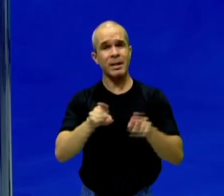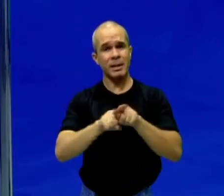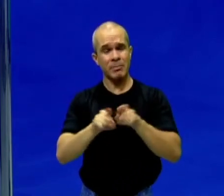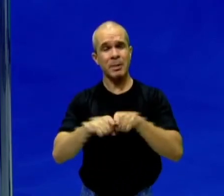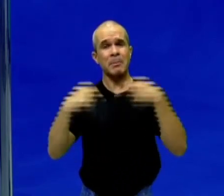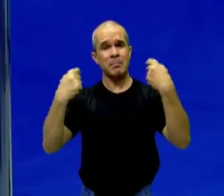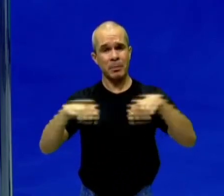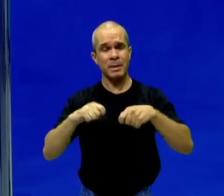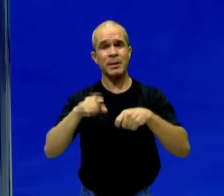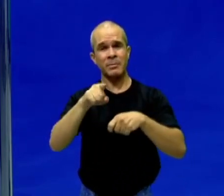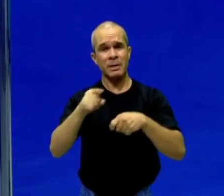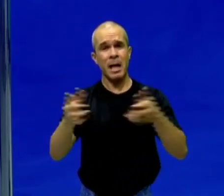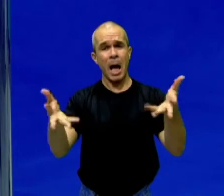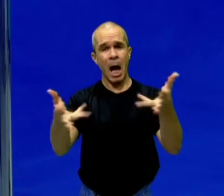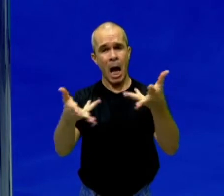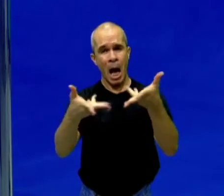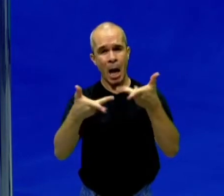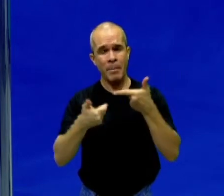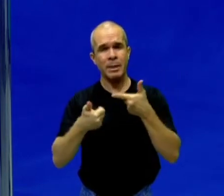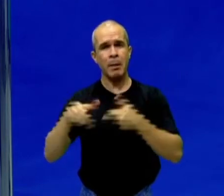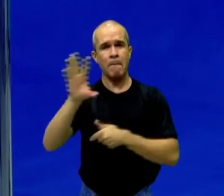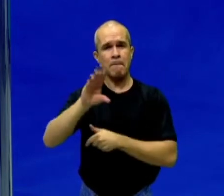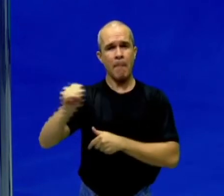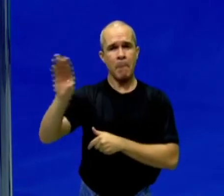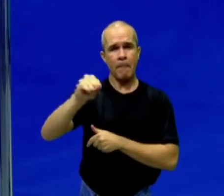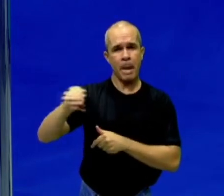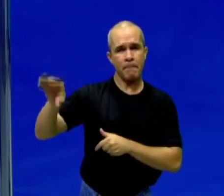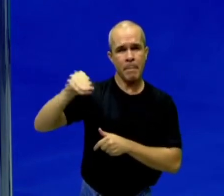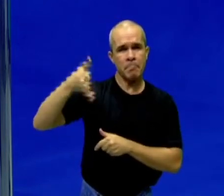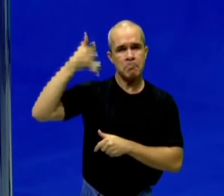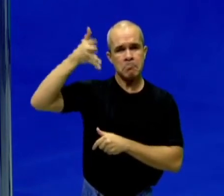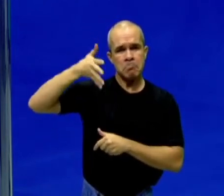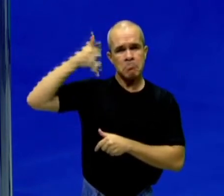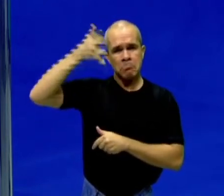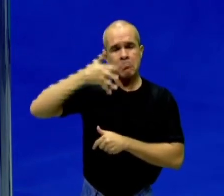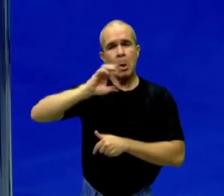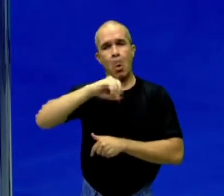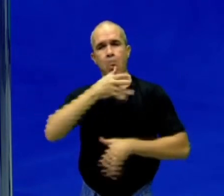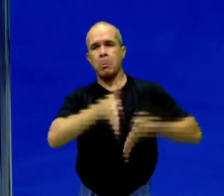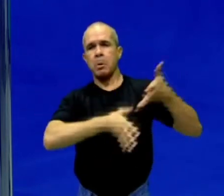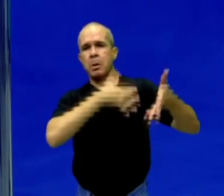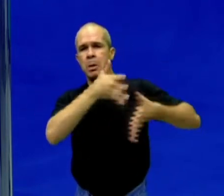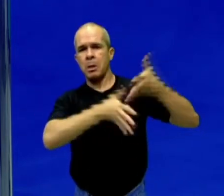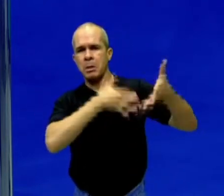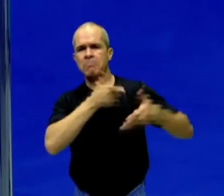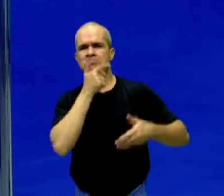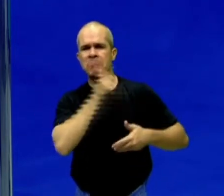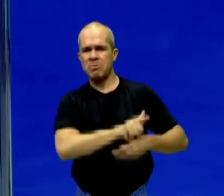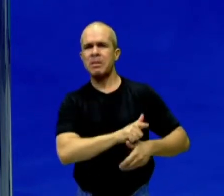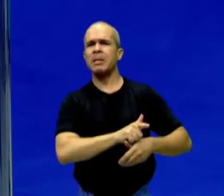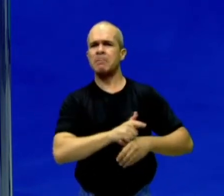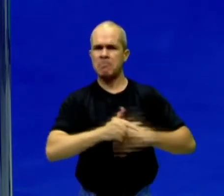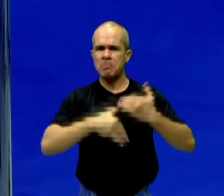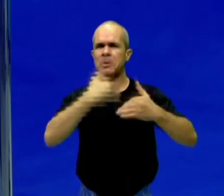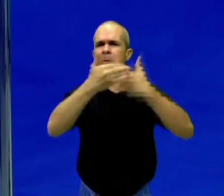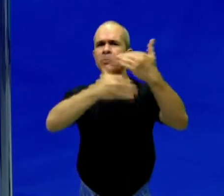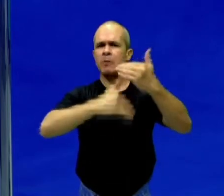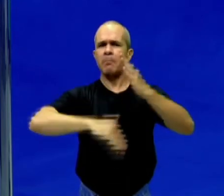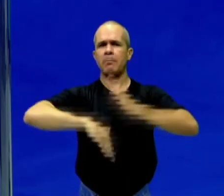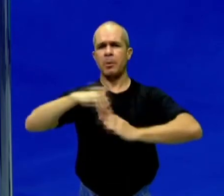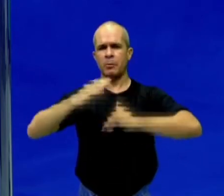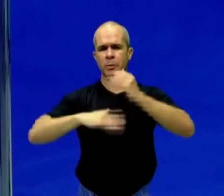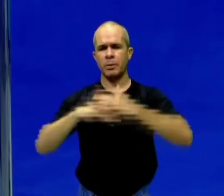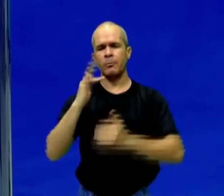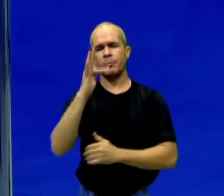esse domínio pleno da oralidade para que você possa ter êxito profissional no futuro,